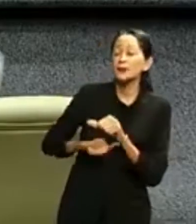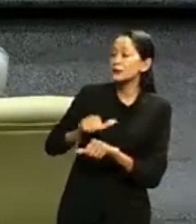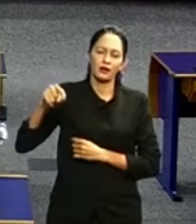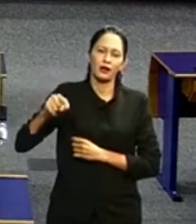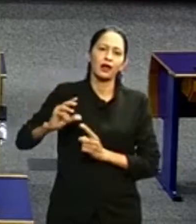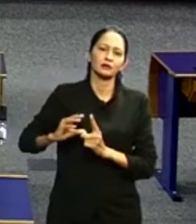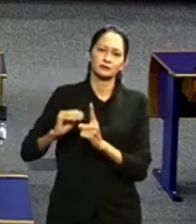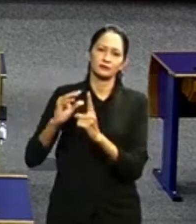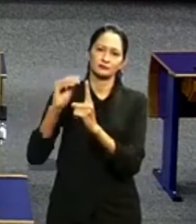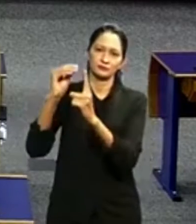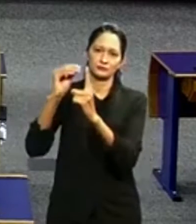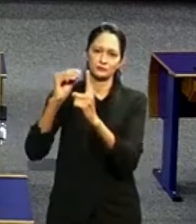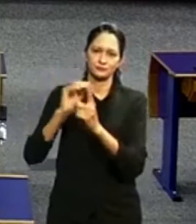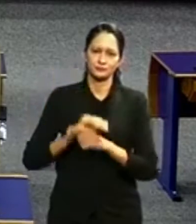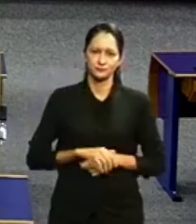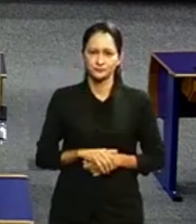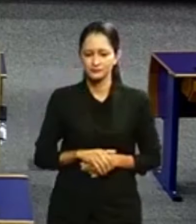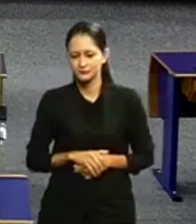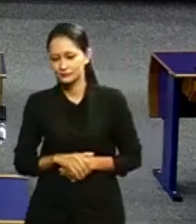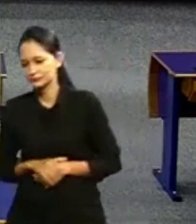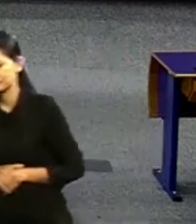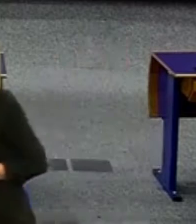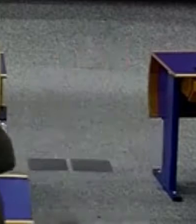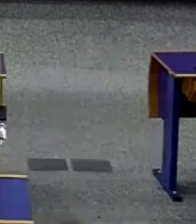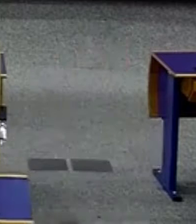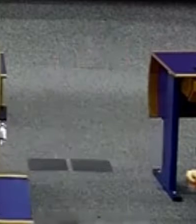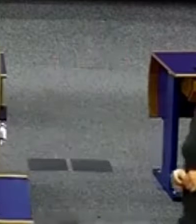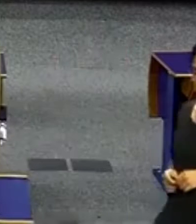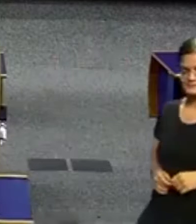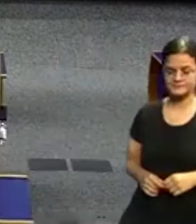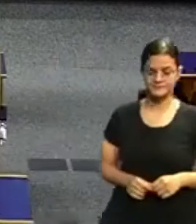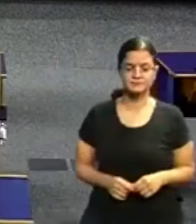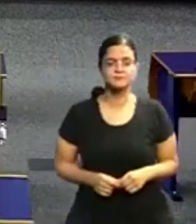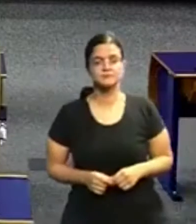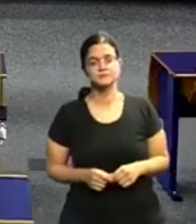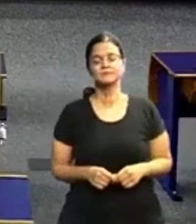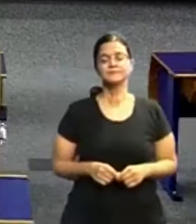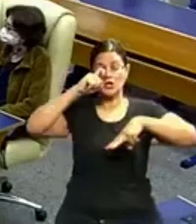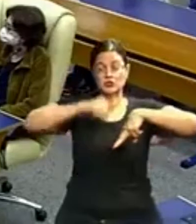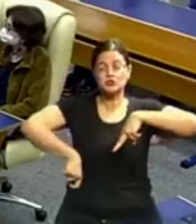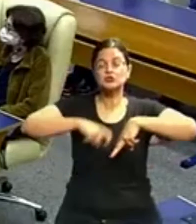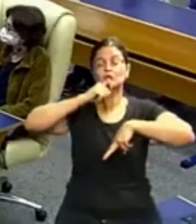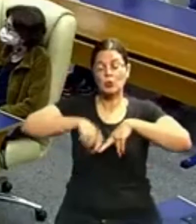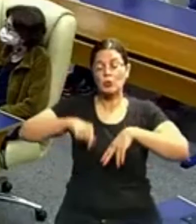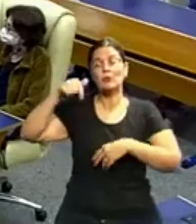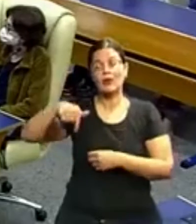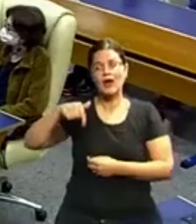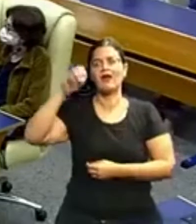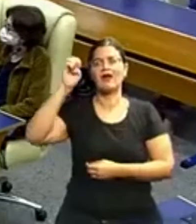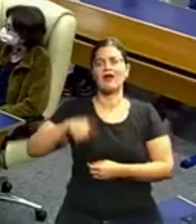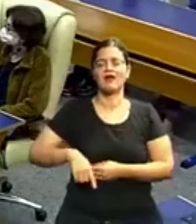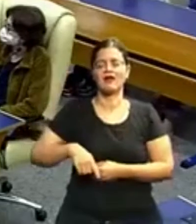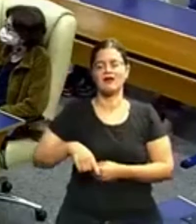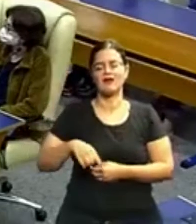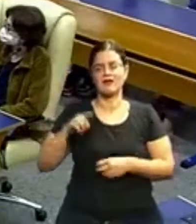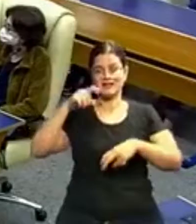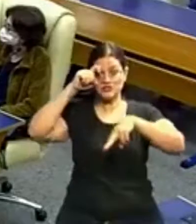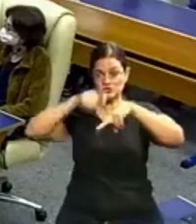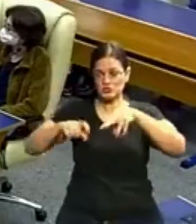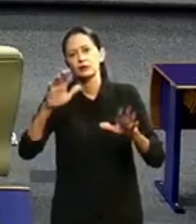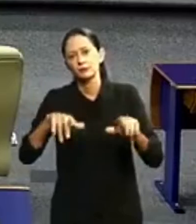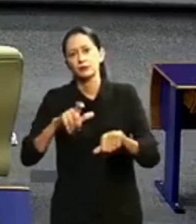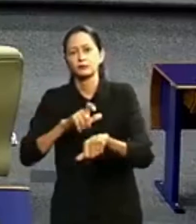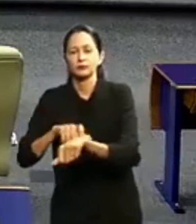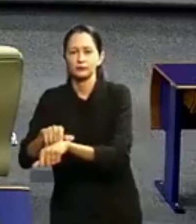sexual. Ela contou experiências de vida e falou sobre a relação de poder que existe entre homens e mulheres ainda